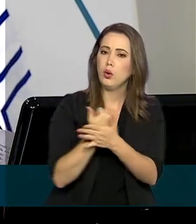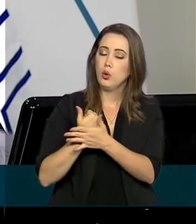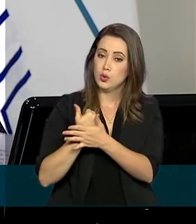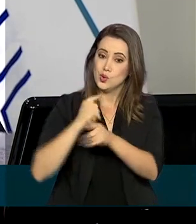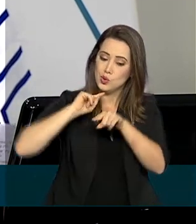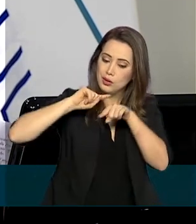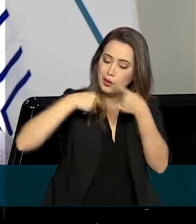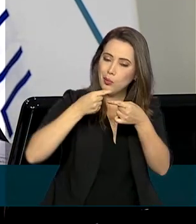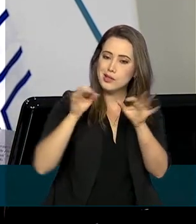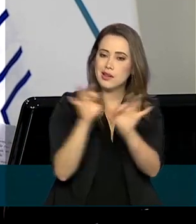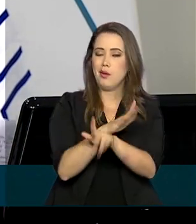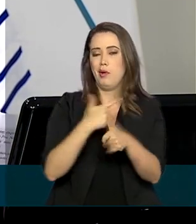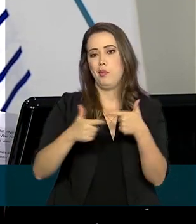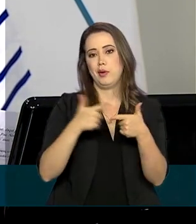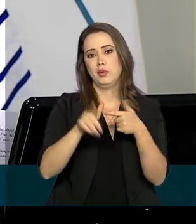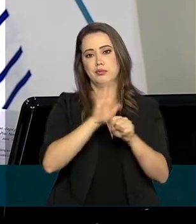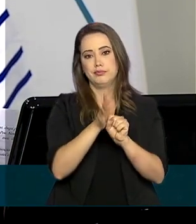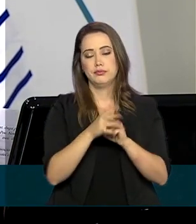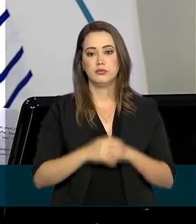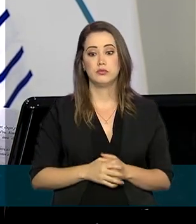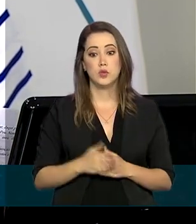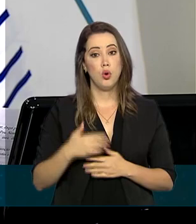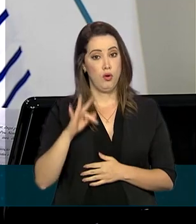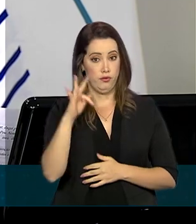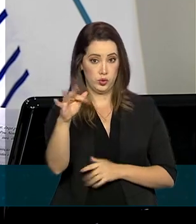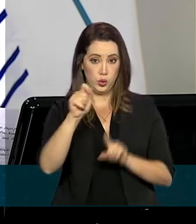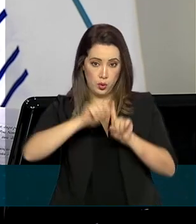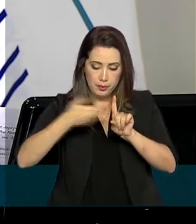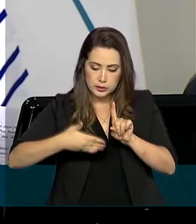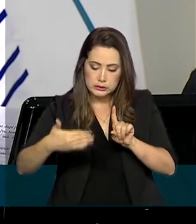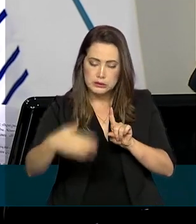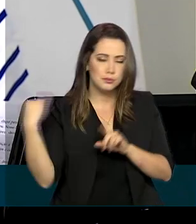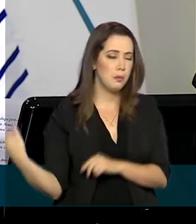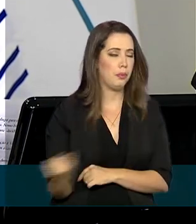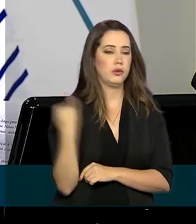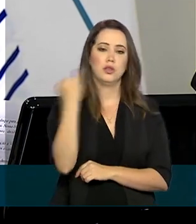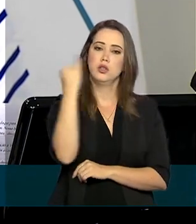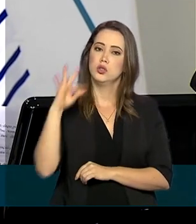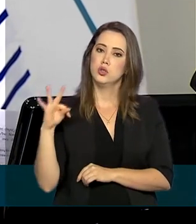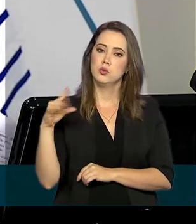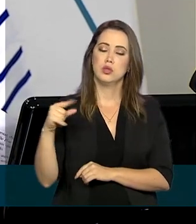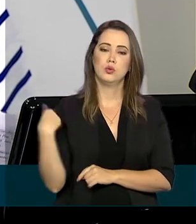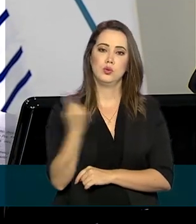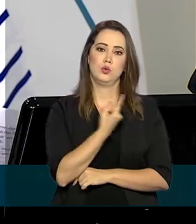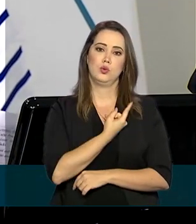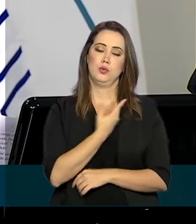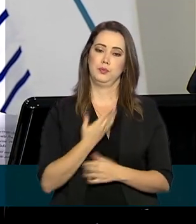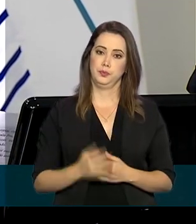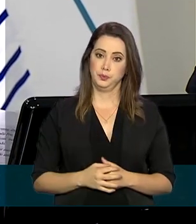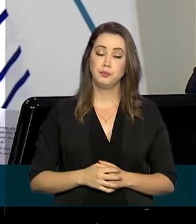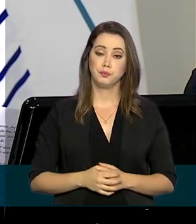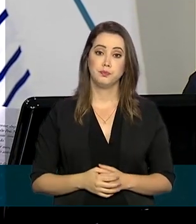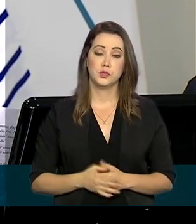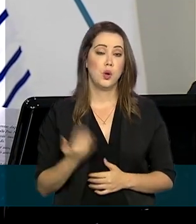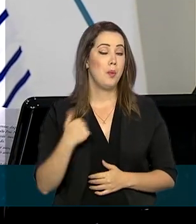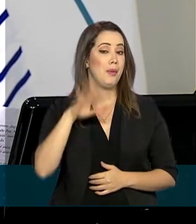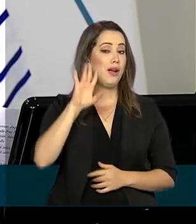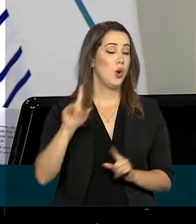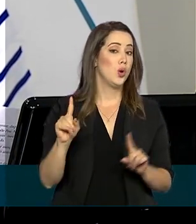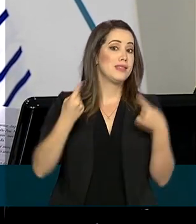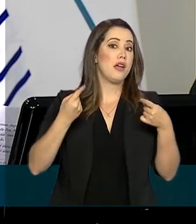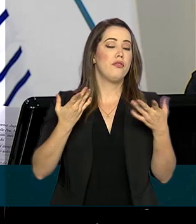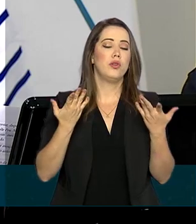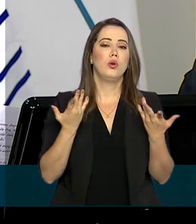pós-coronavírus. Os próximos meses serão de grandes desafios para todos nós. O maior deles que se